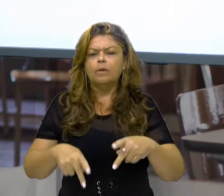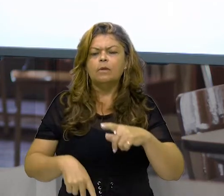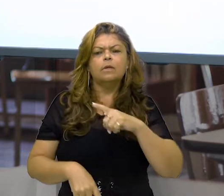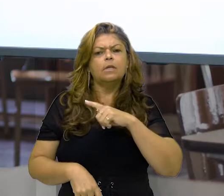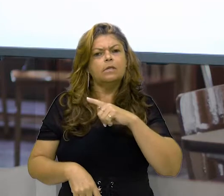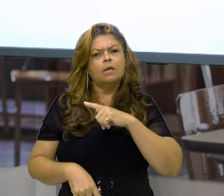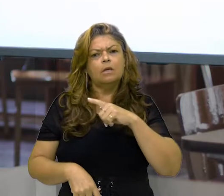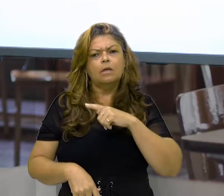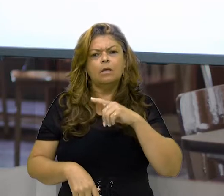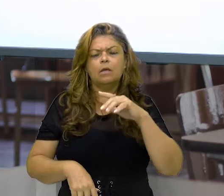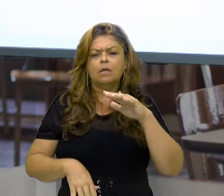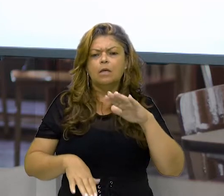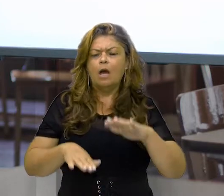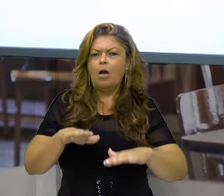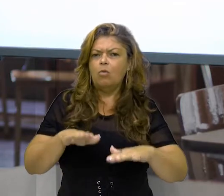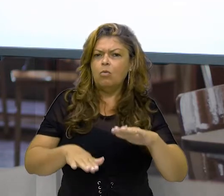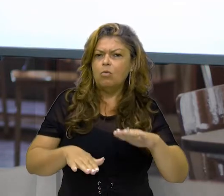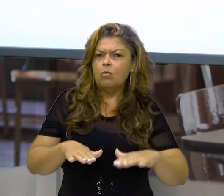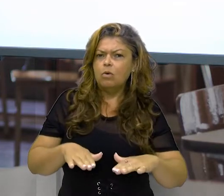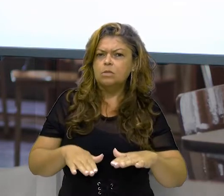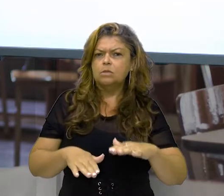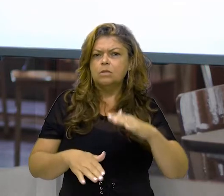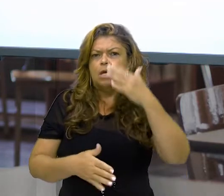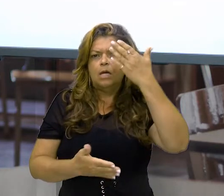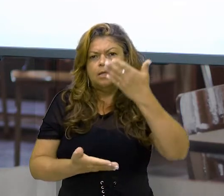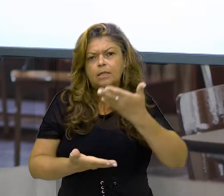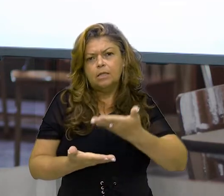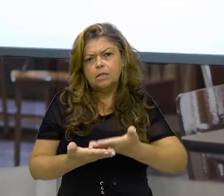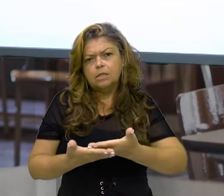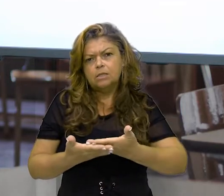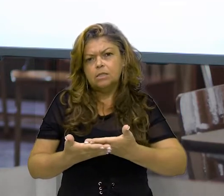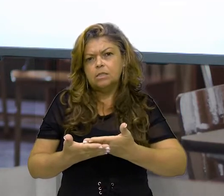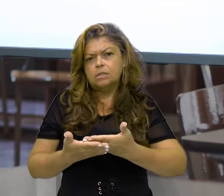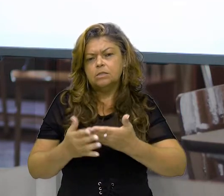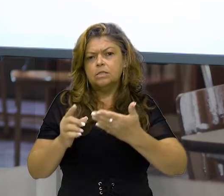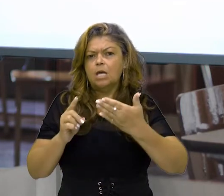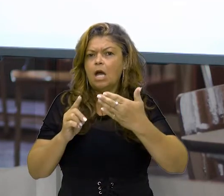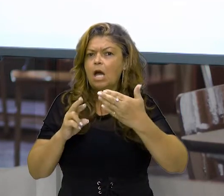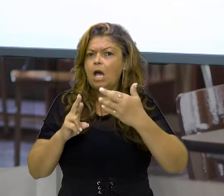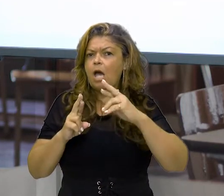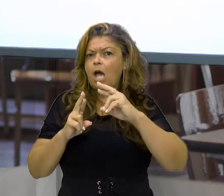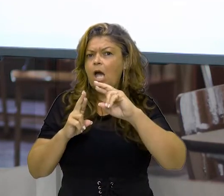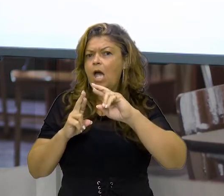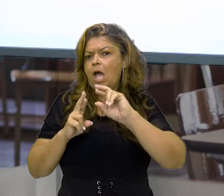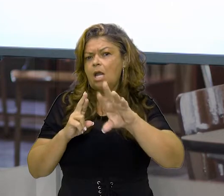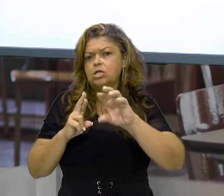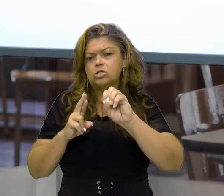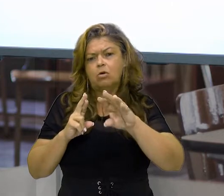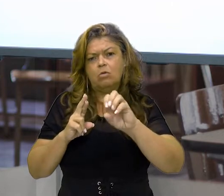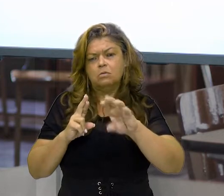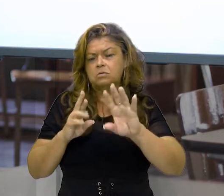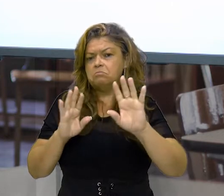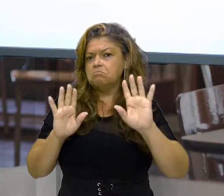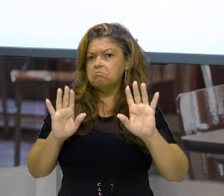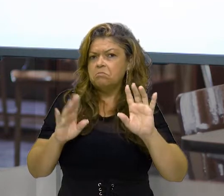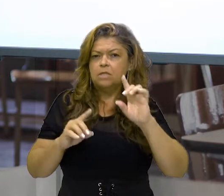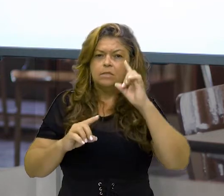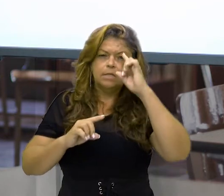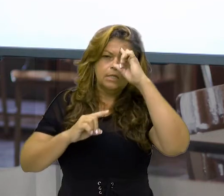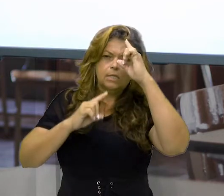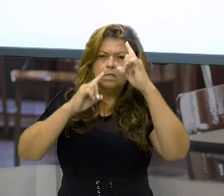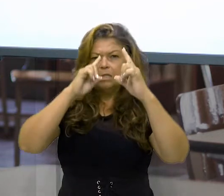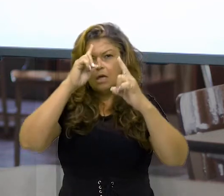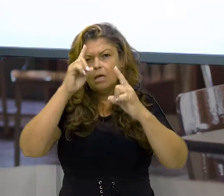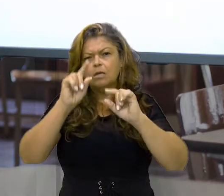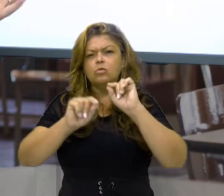forma, a algumas tradições religiosas, elas contribuem na ideia, no caso do